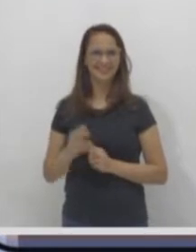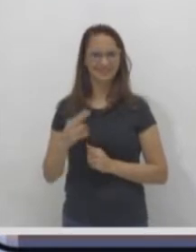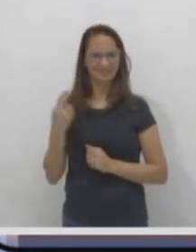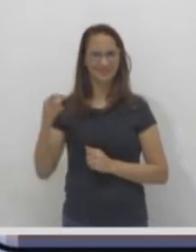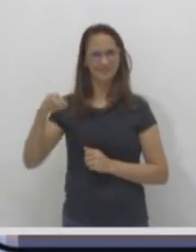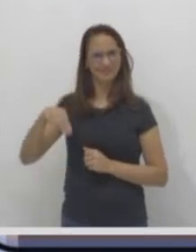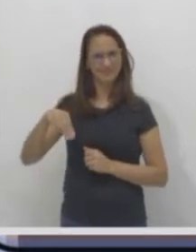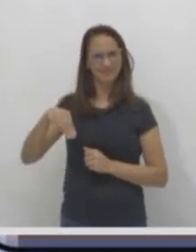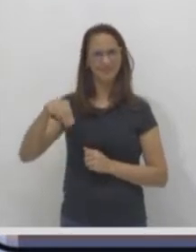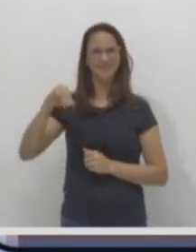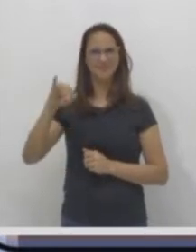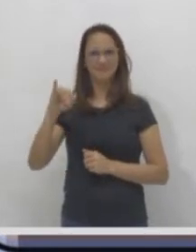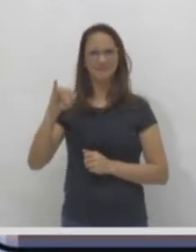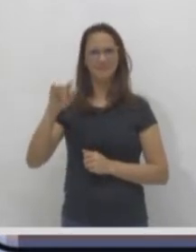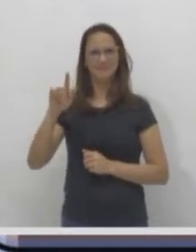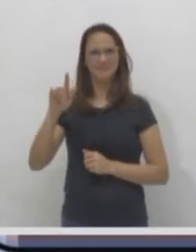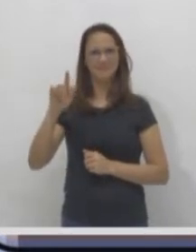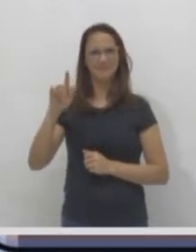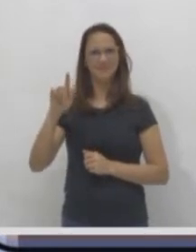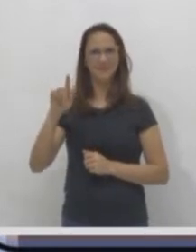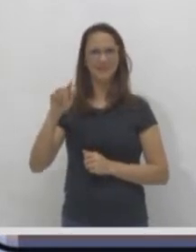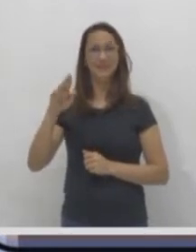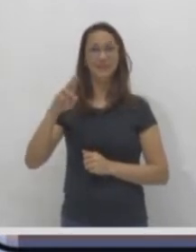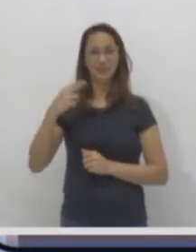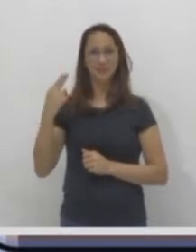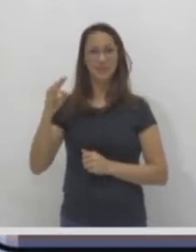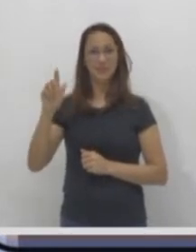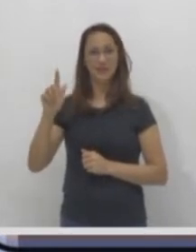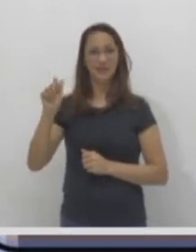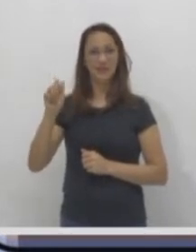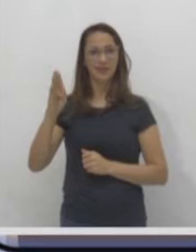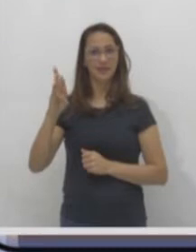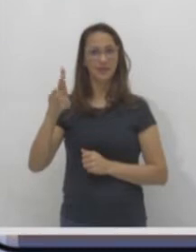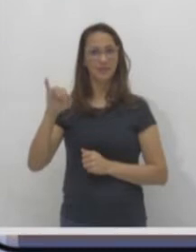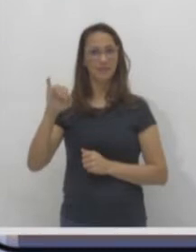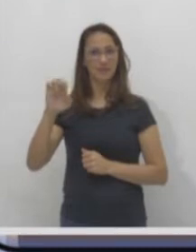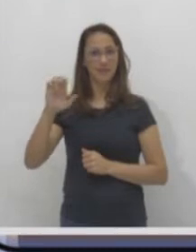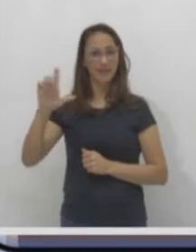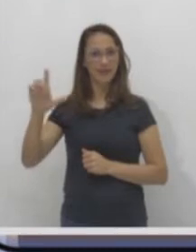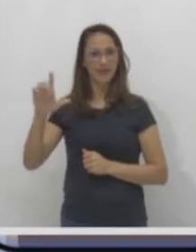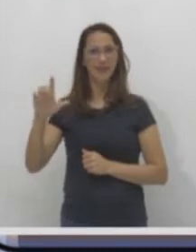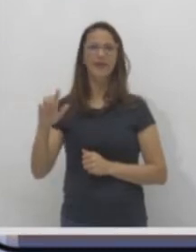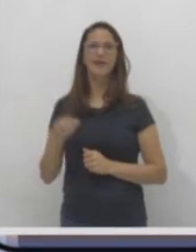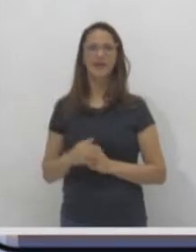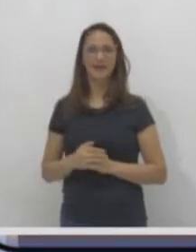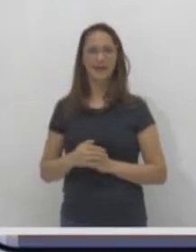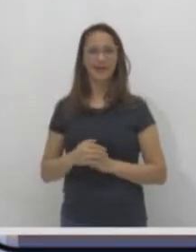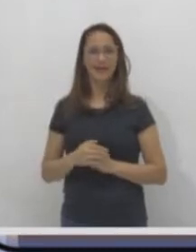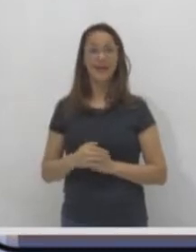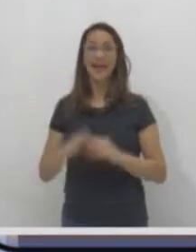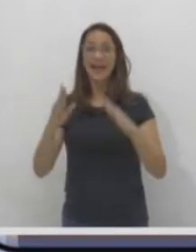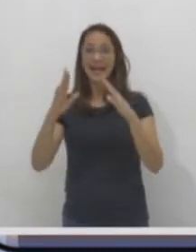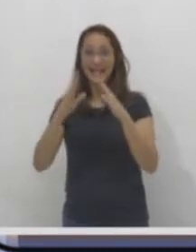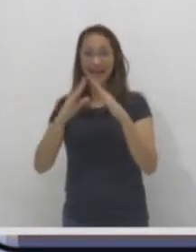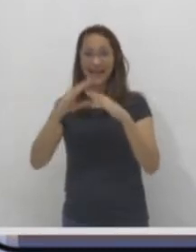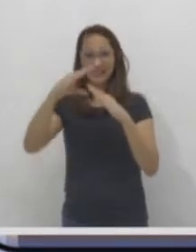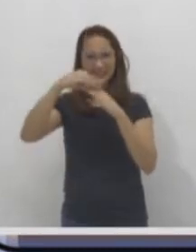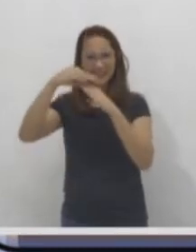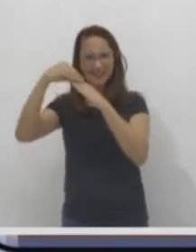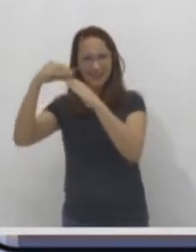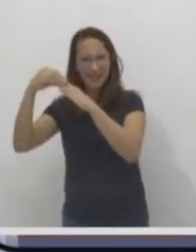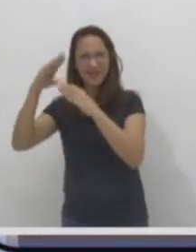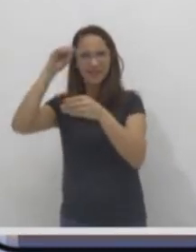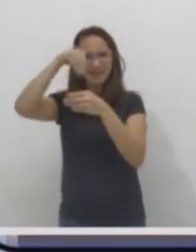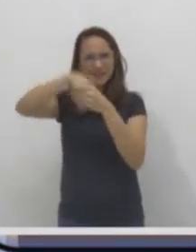Estudo. Eu sou Gabriel. Essa casa é de telha. Quem mora é abelha. Começa com